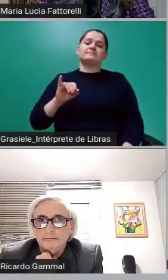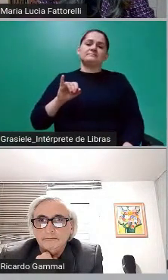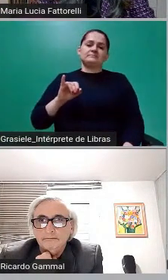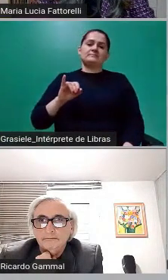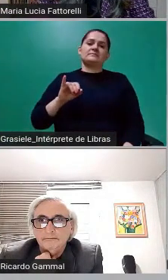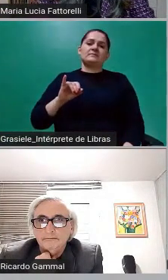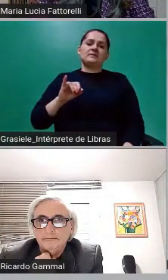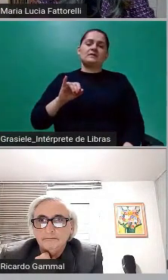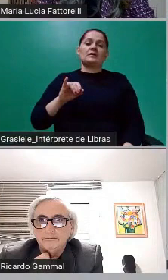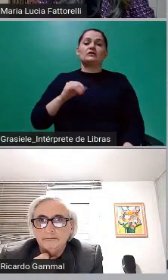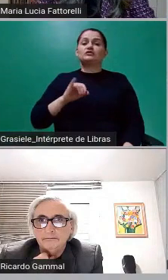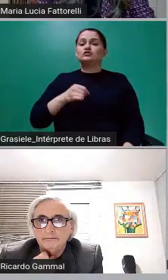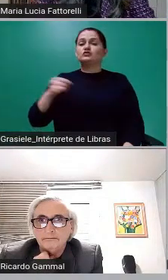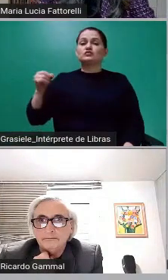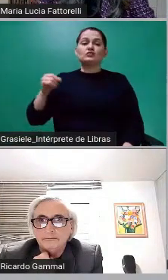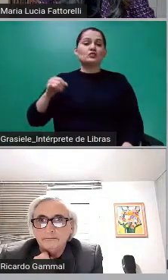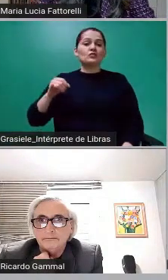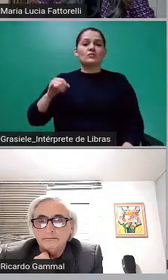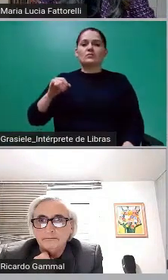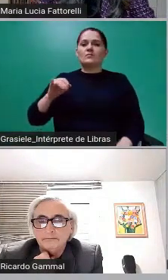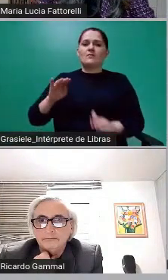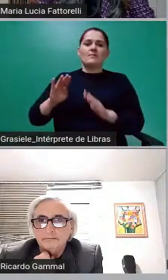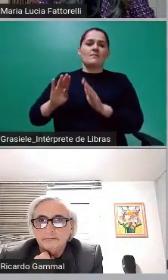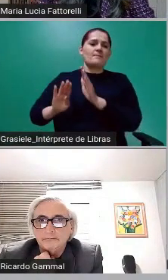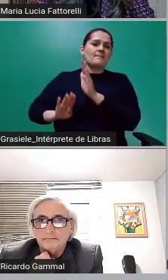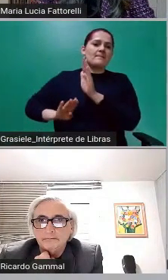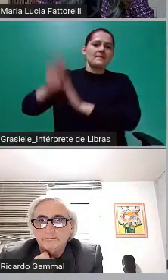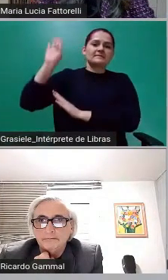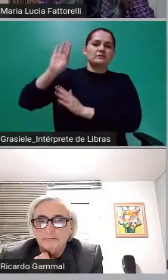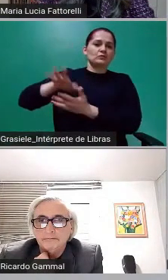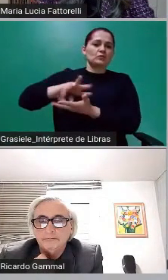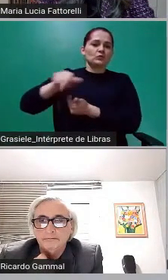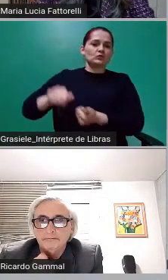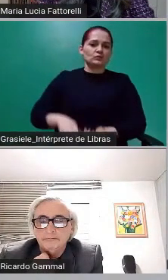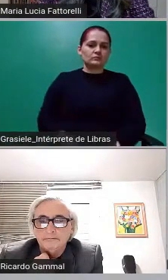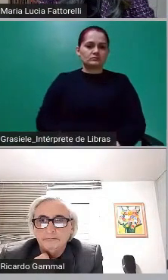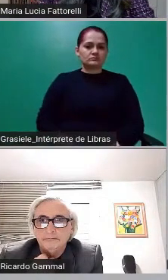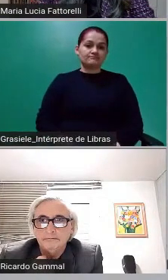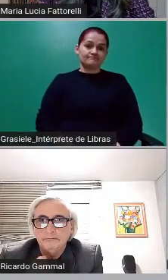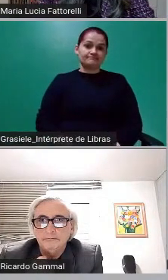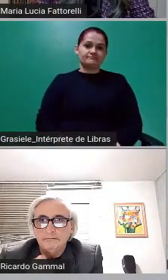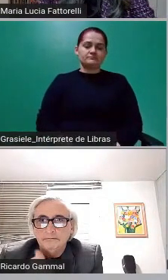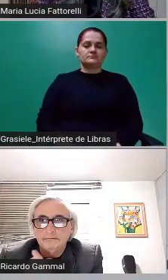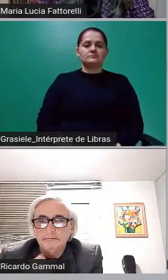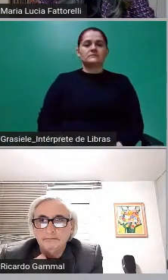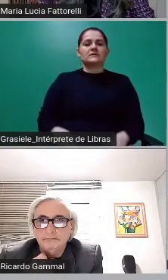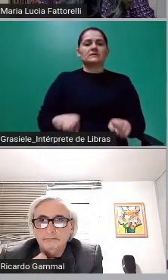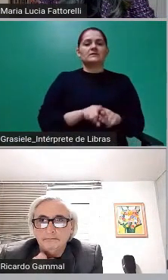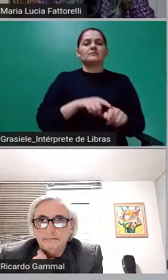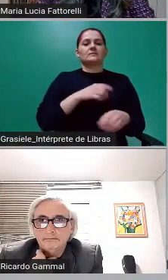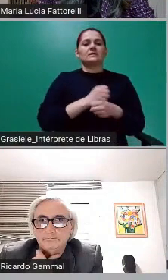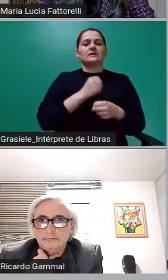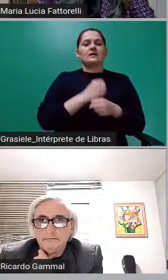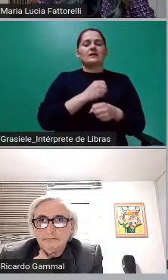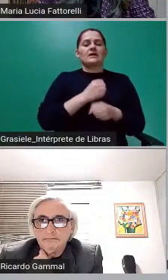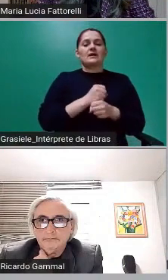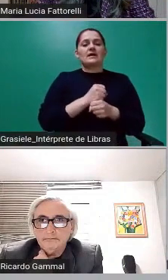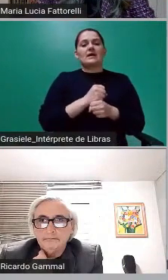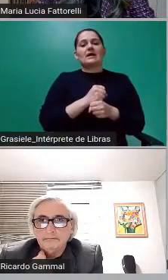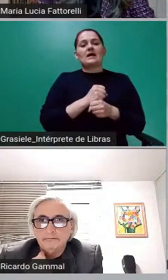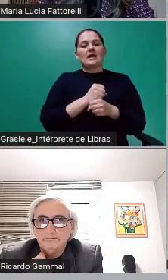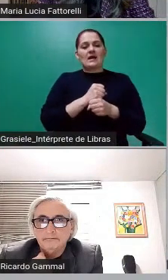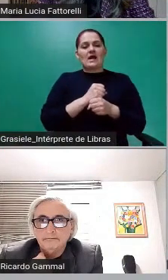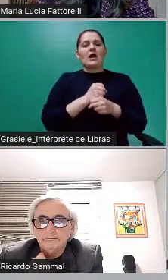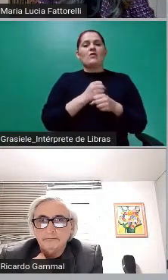os juros mais altos do planeta. E cálculo das prestações pelo sistema PRAIS, ou seja,